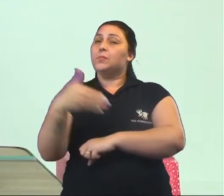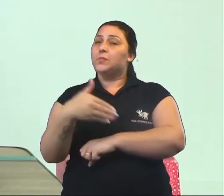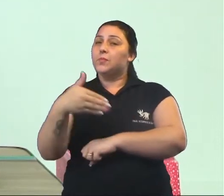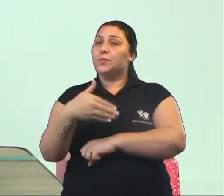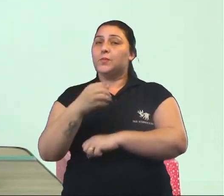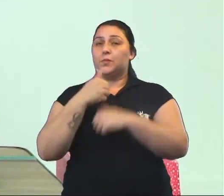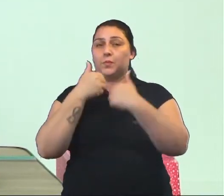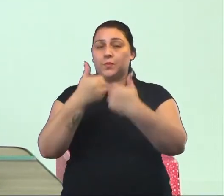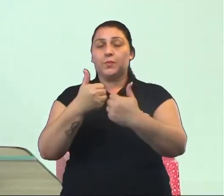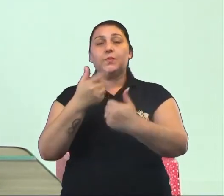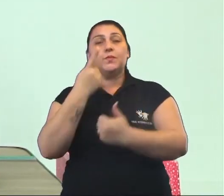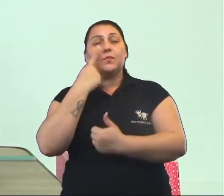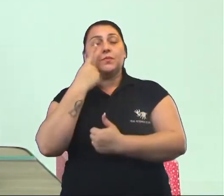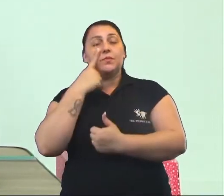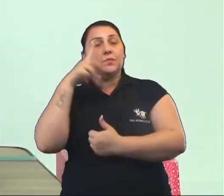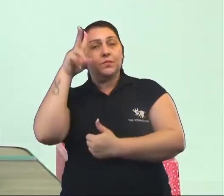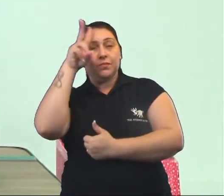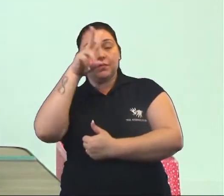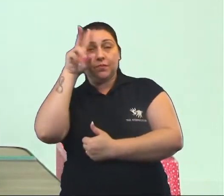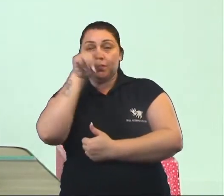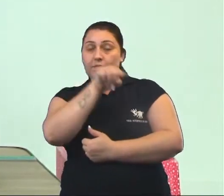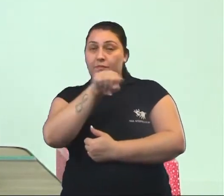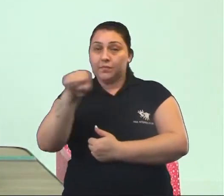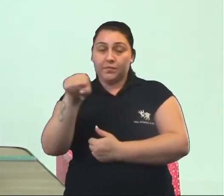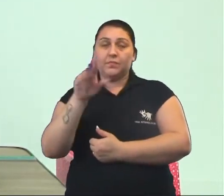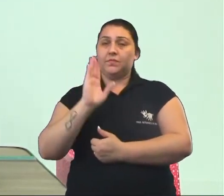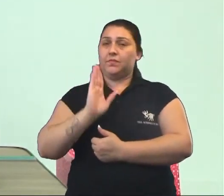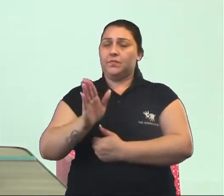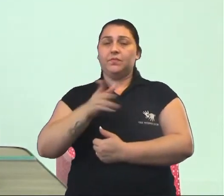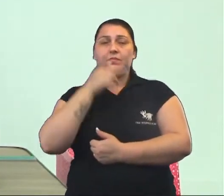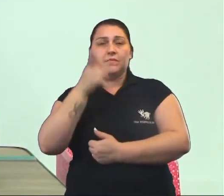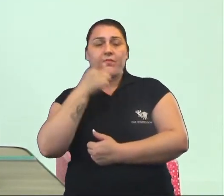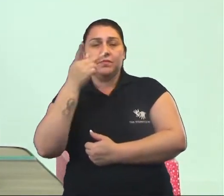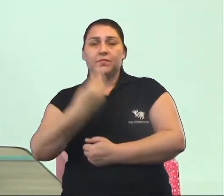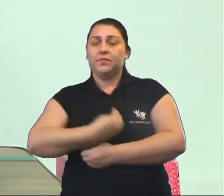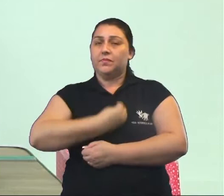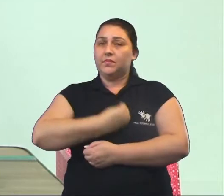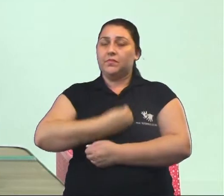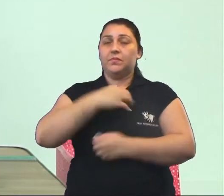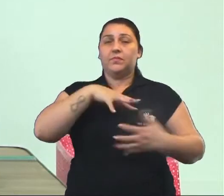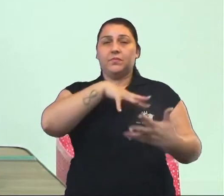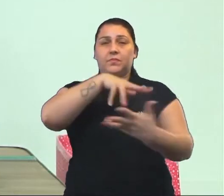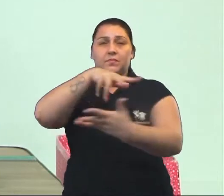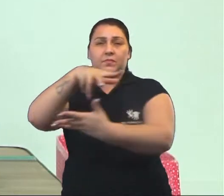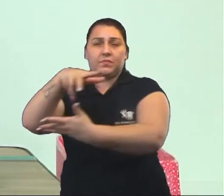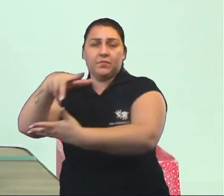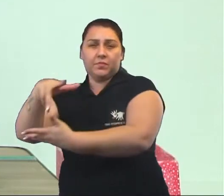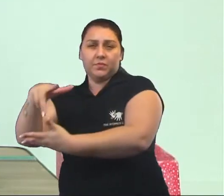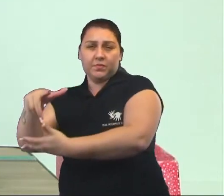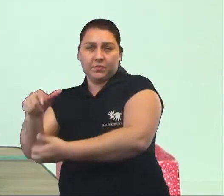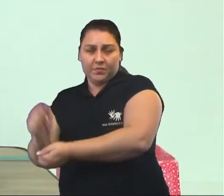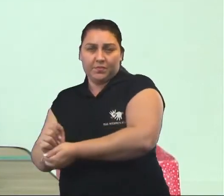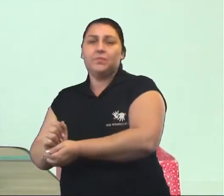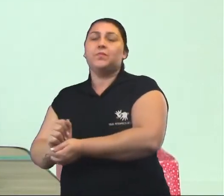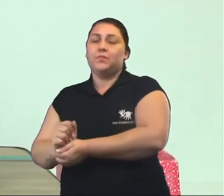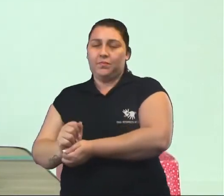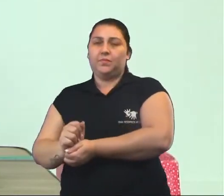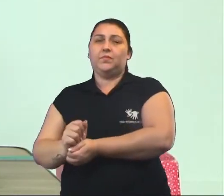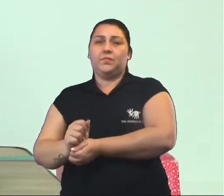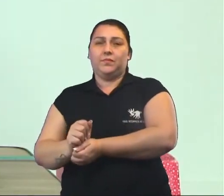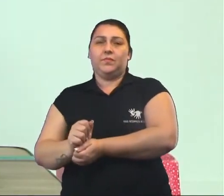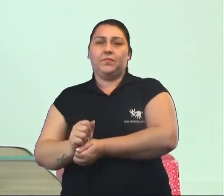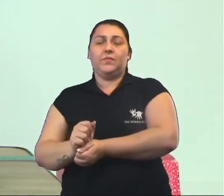bem? Vamos lá. Eu quero lembrar a vocês que nós já falamos que vivemos em um mundo tridimensional e por